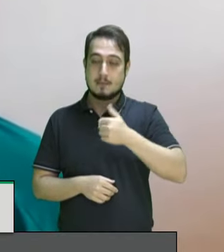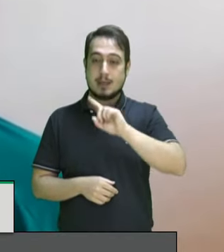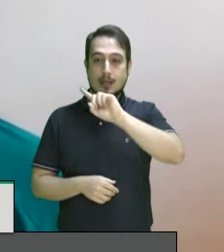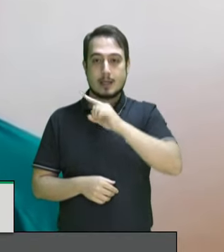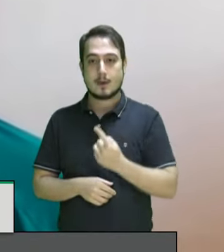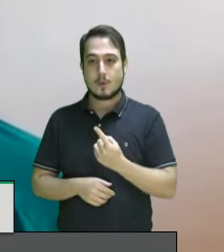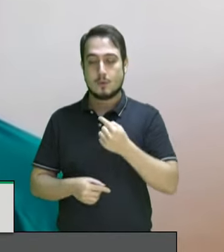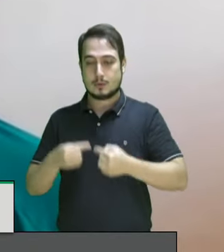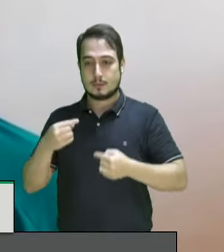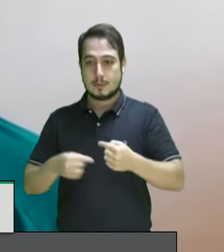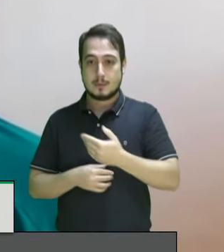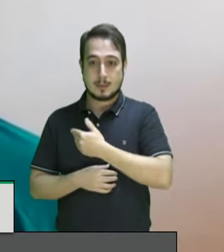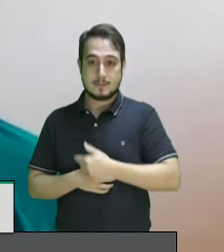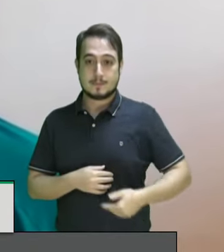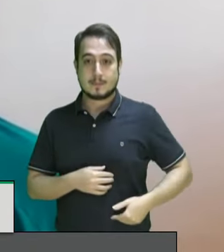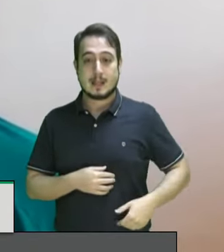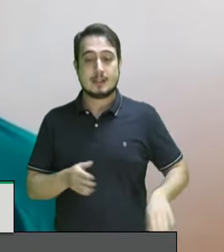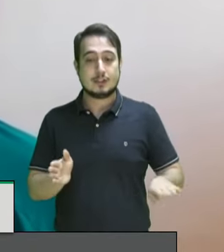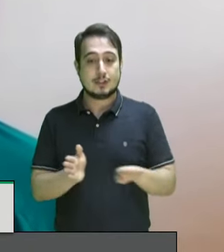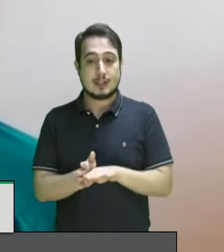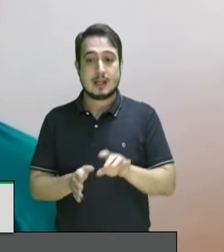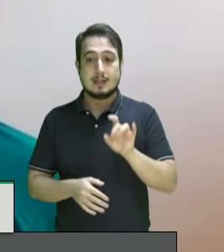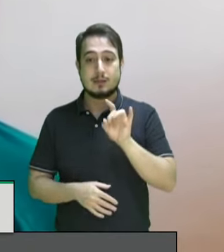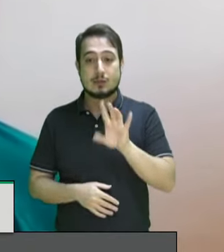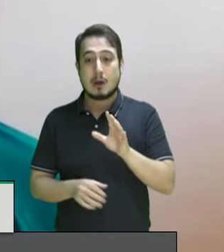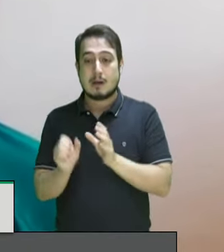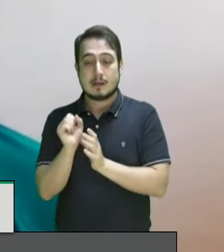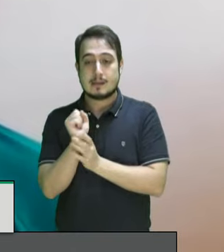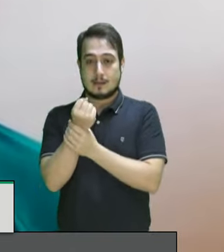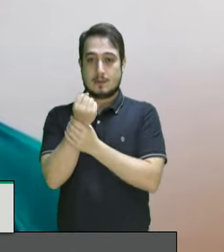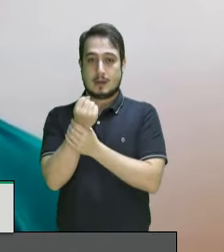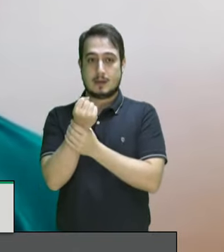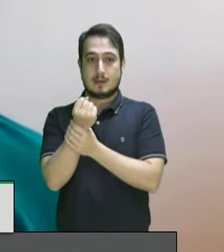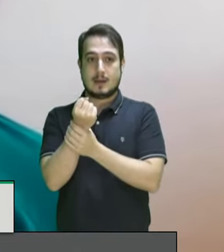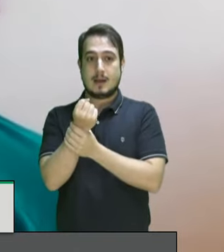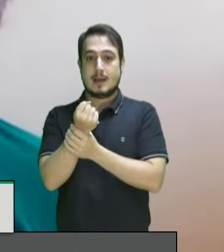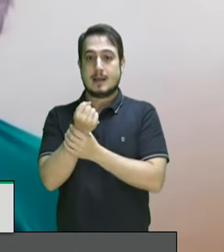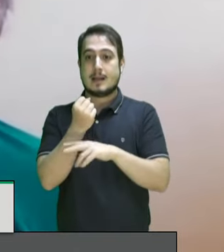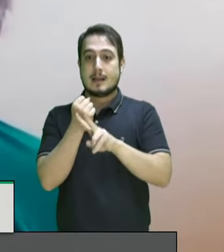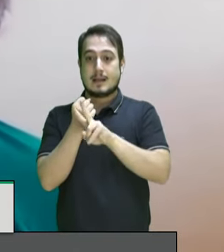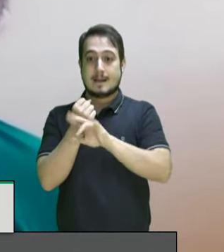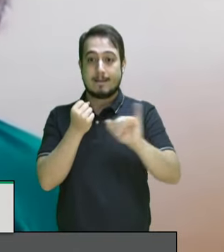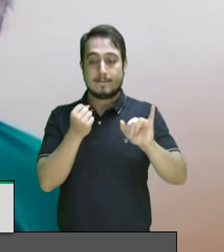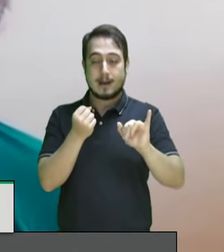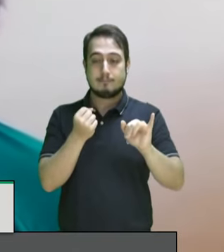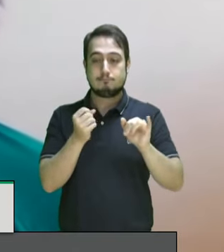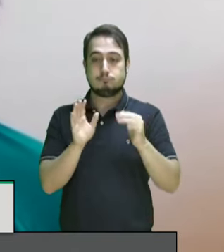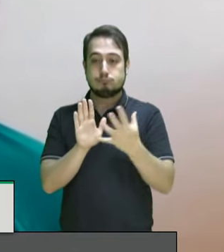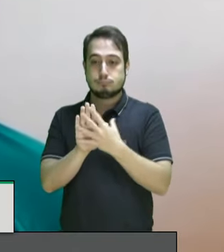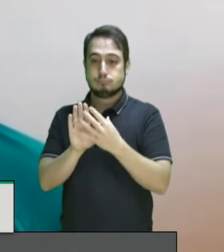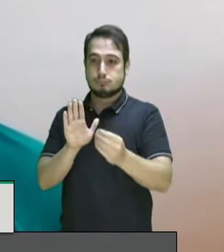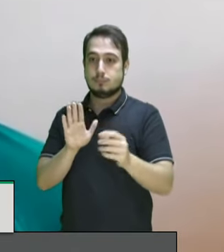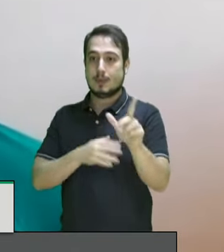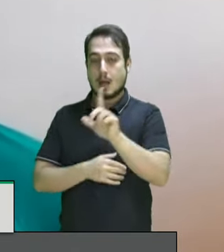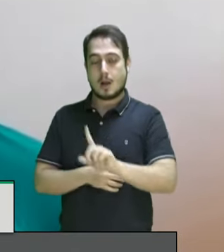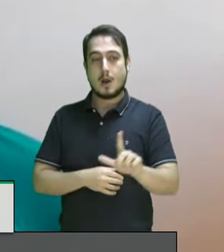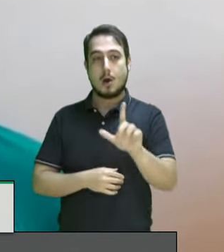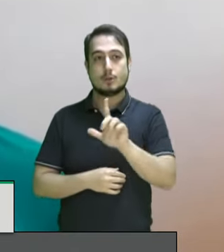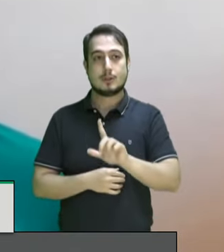política pública que chega é uma política de segurança que em verdade vai reproduzir a lógica